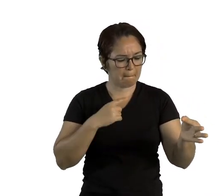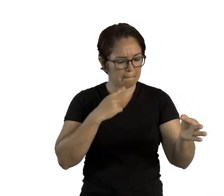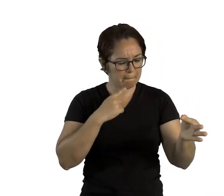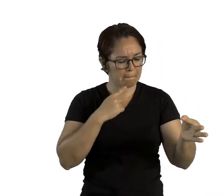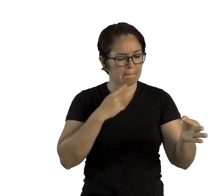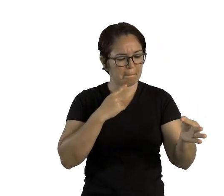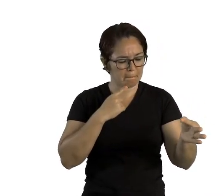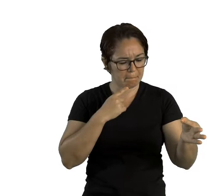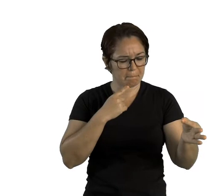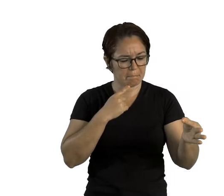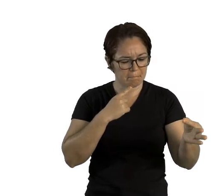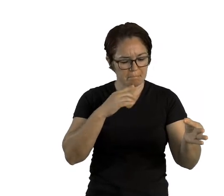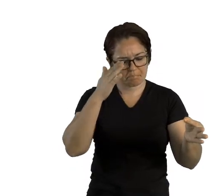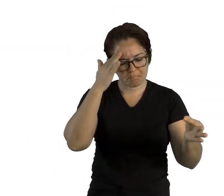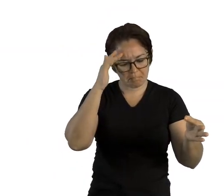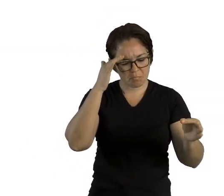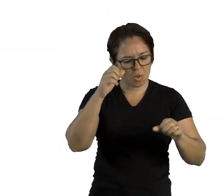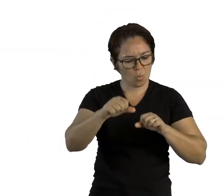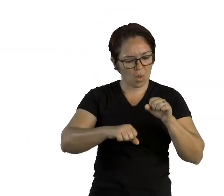e seguiu o seu caminho.